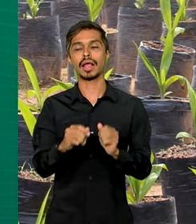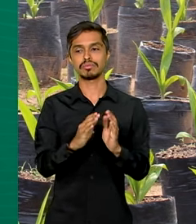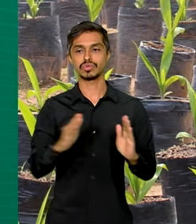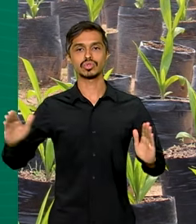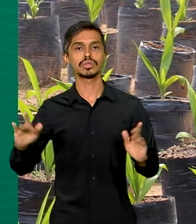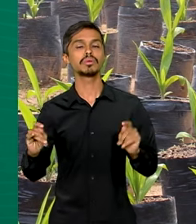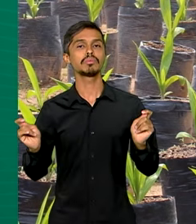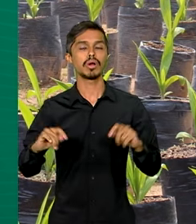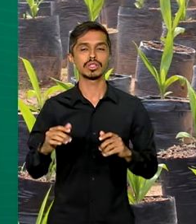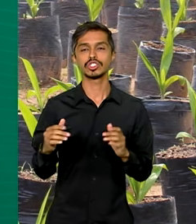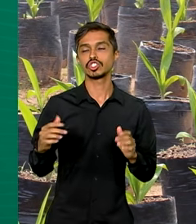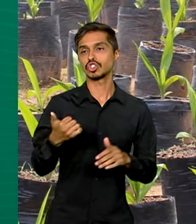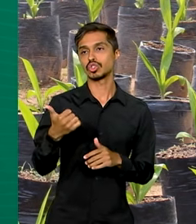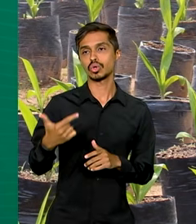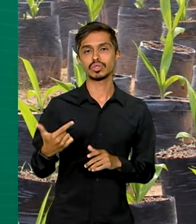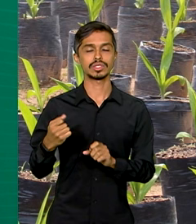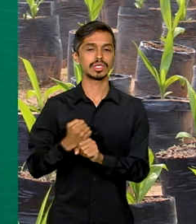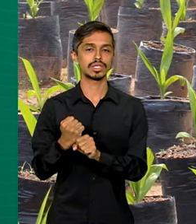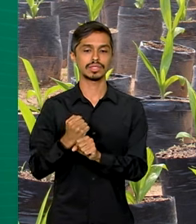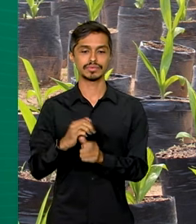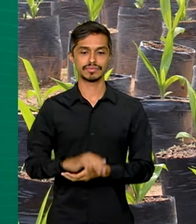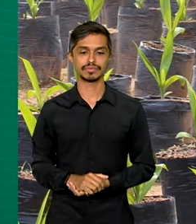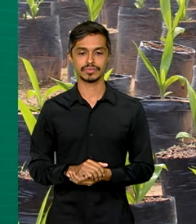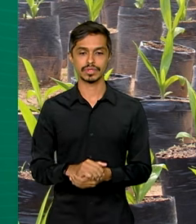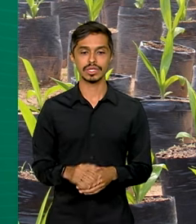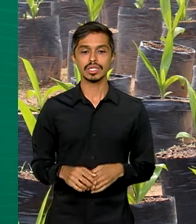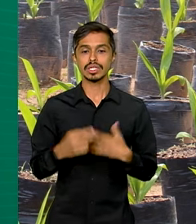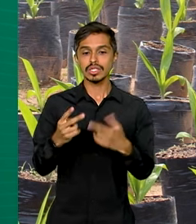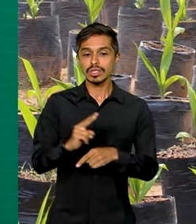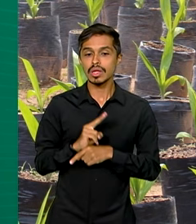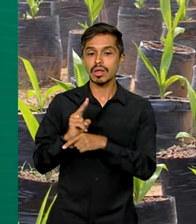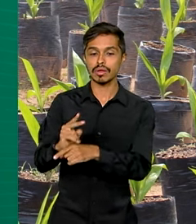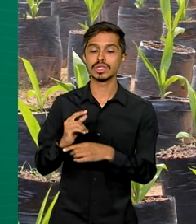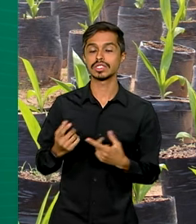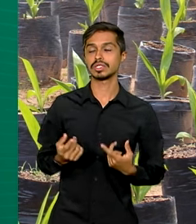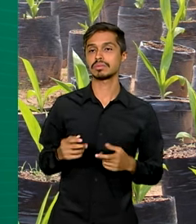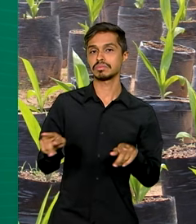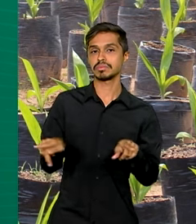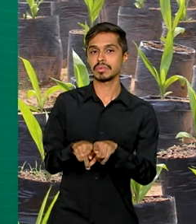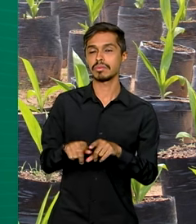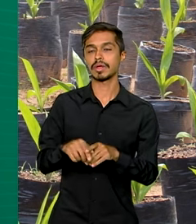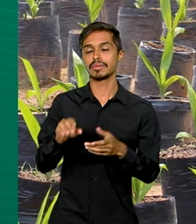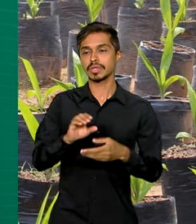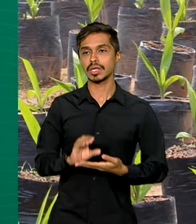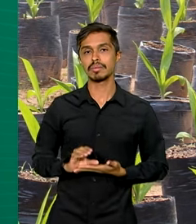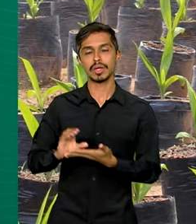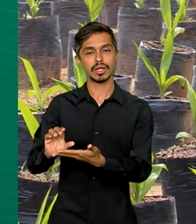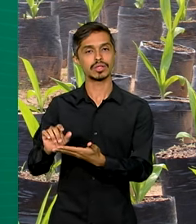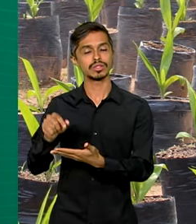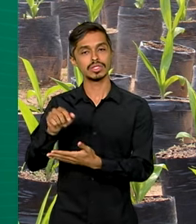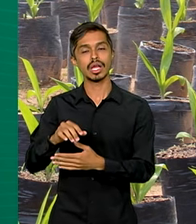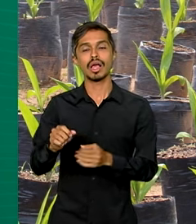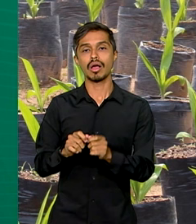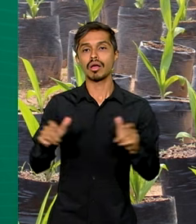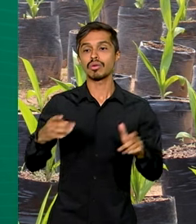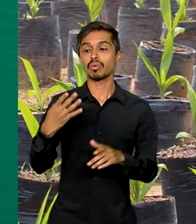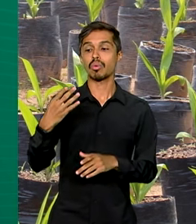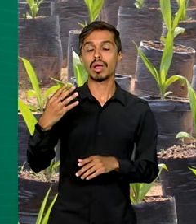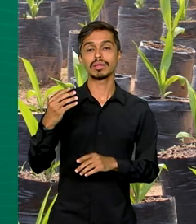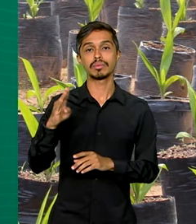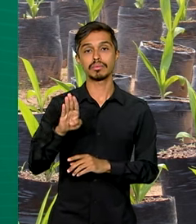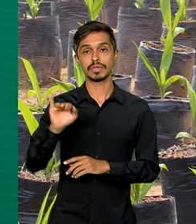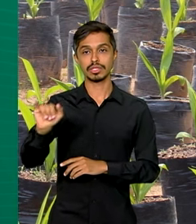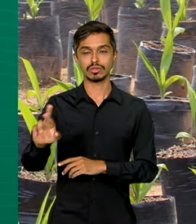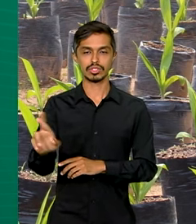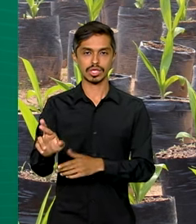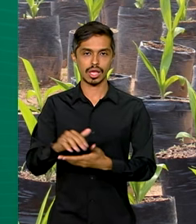Linha com taxa fixa em dólar do BNDES Crédito Rural foi ampliada em 4 bilhões de reais